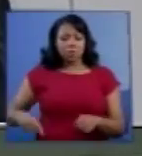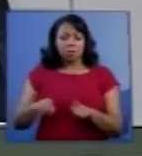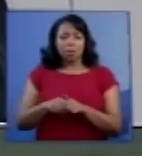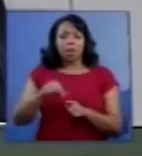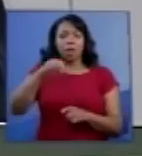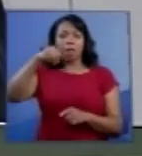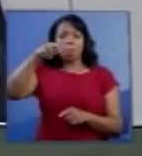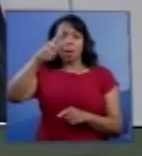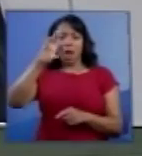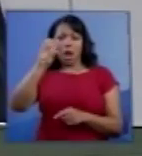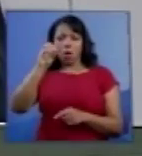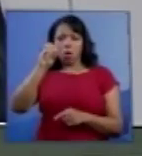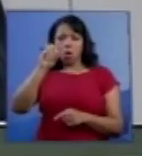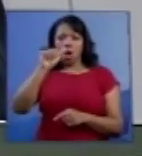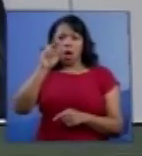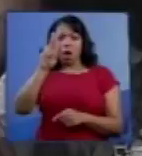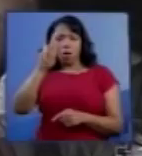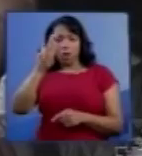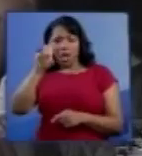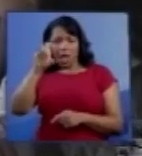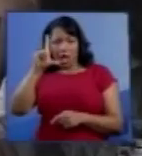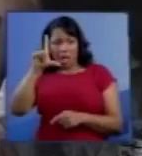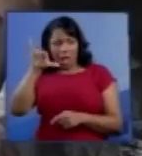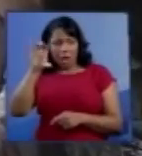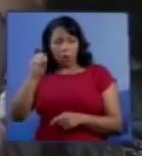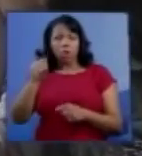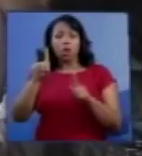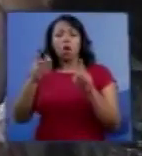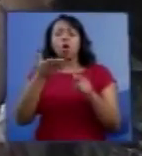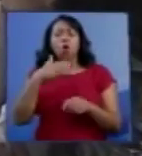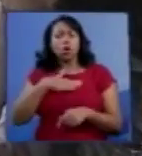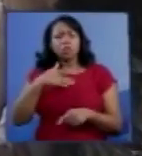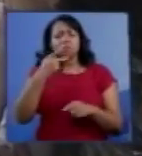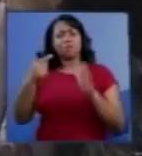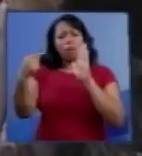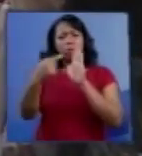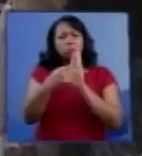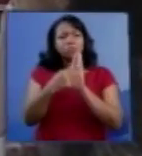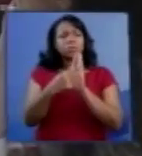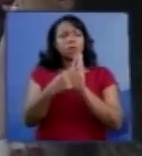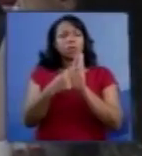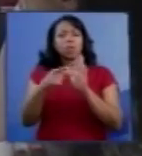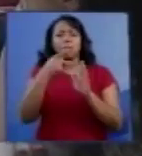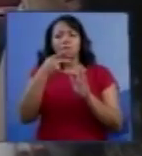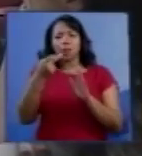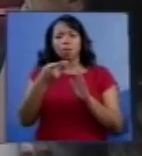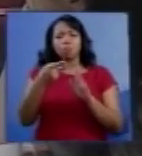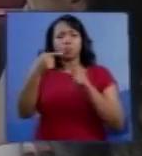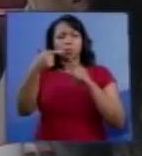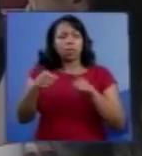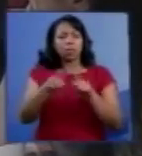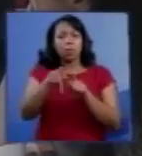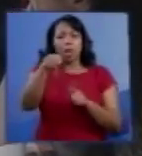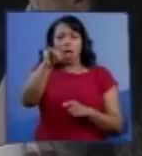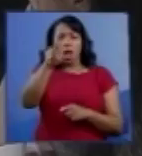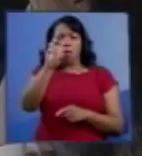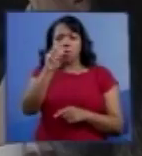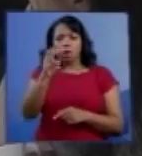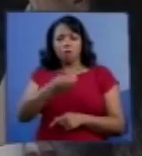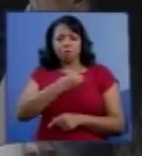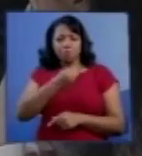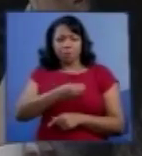gostaria apenas de pontuar um ponto de consenso entre a posição provida e a nossa.